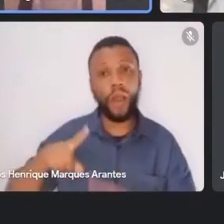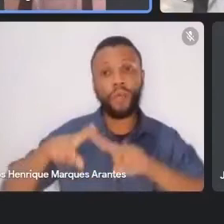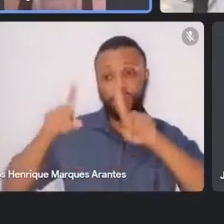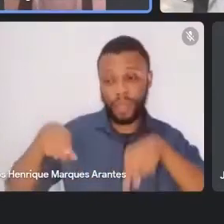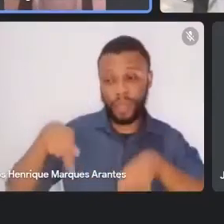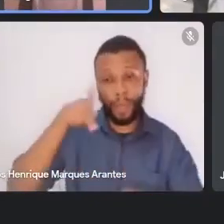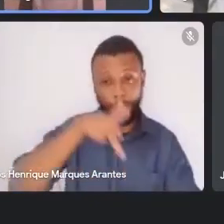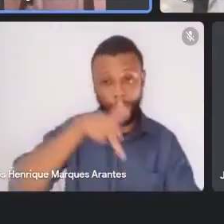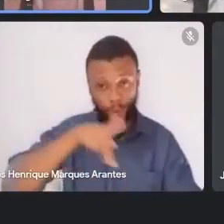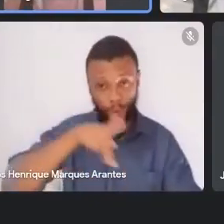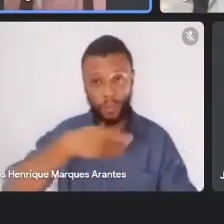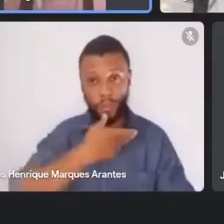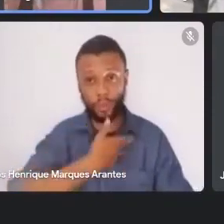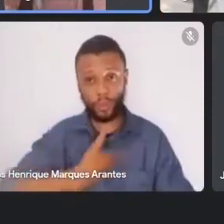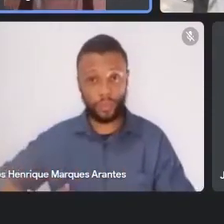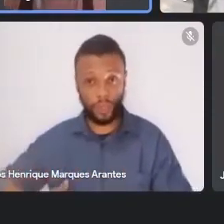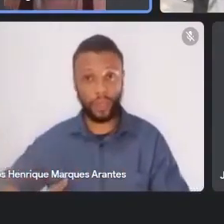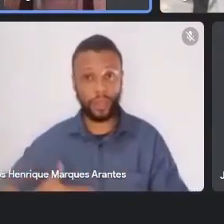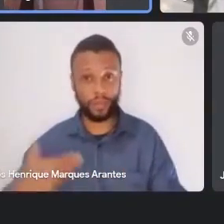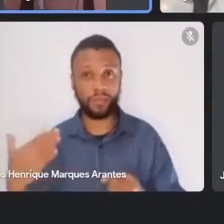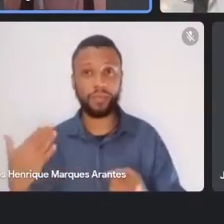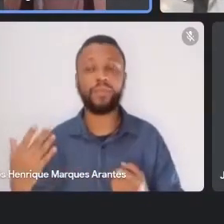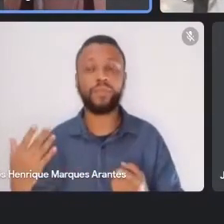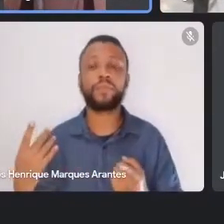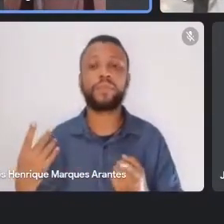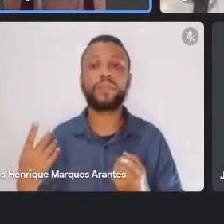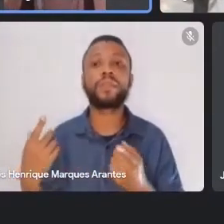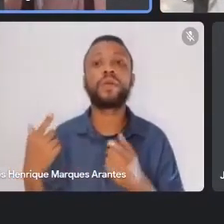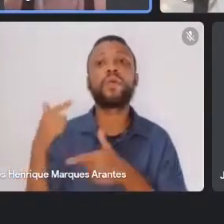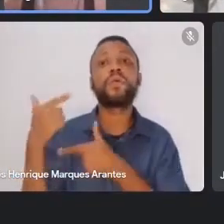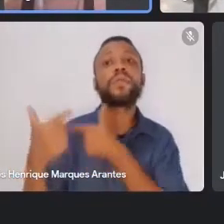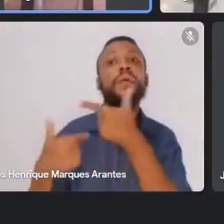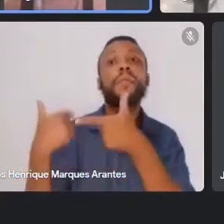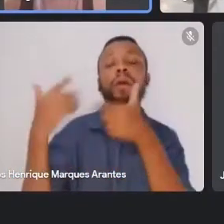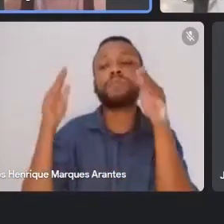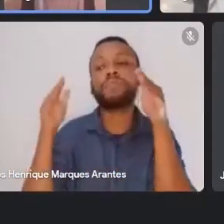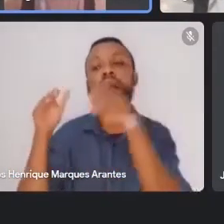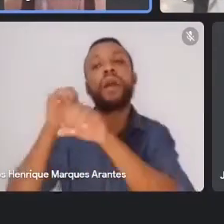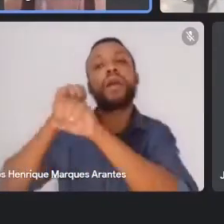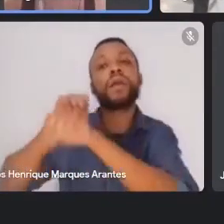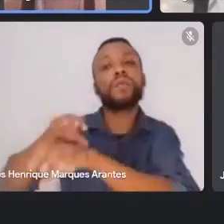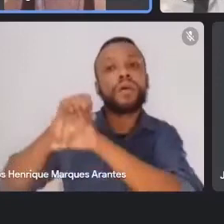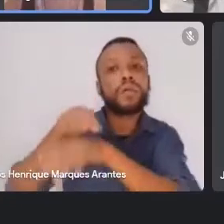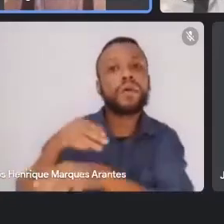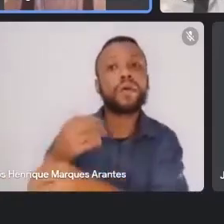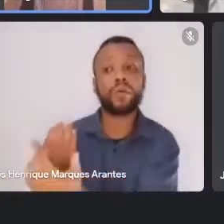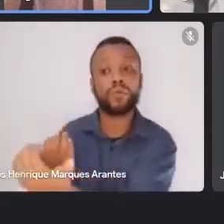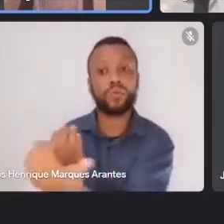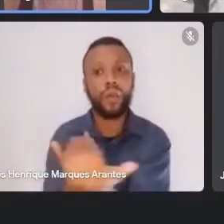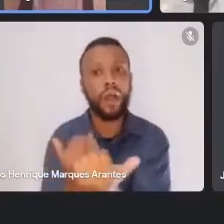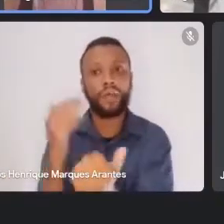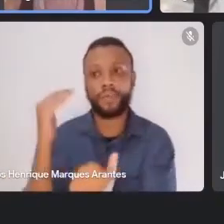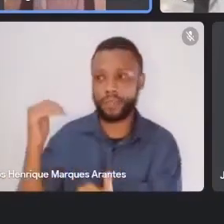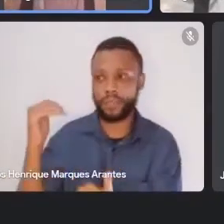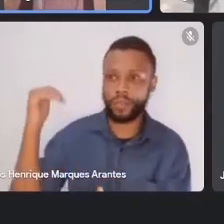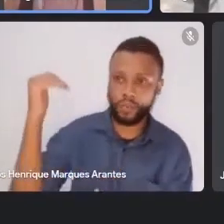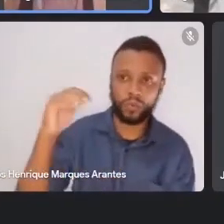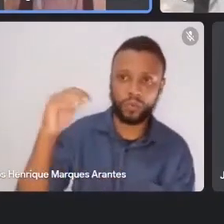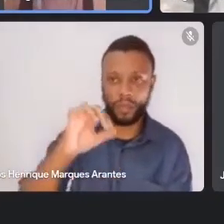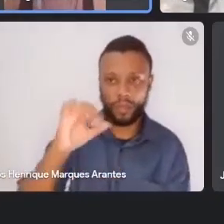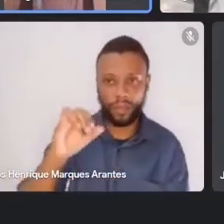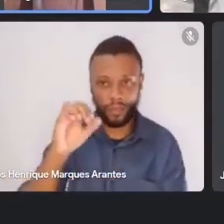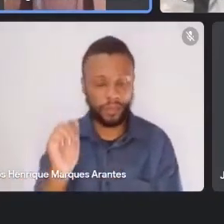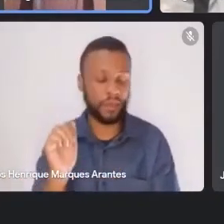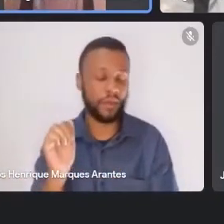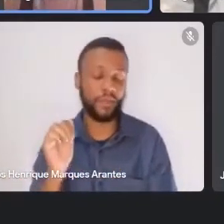e eu trabalho com educação popular, educação de jovens e adultos, há 20 anos, quando eu comecei a minha